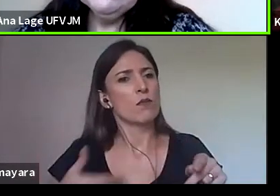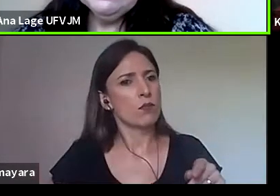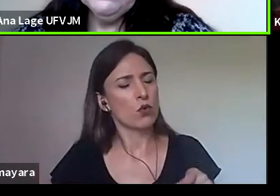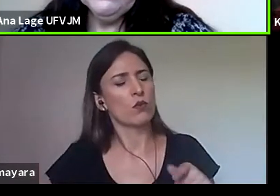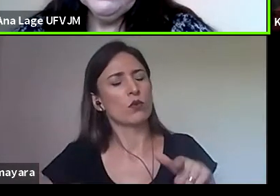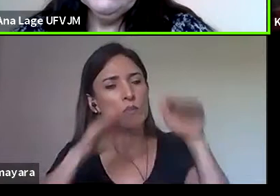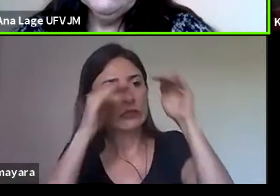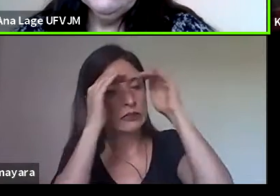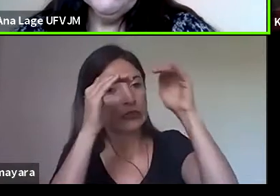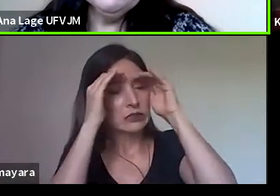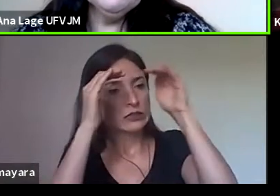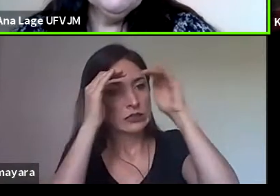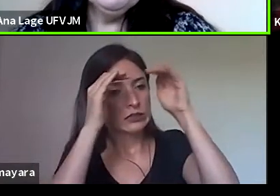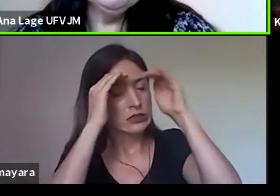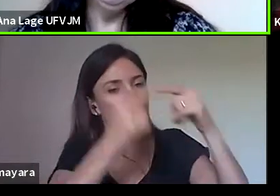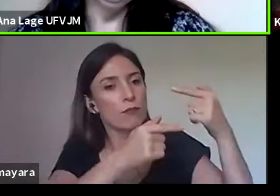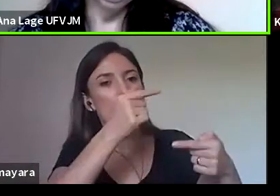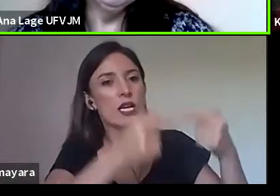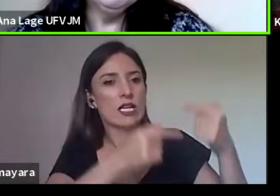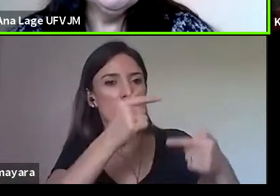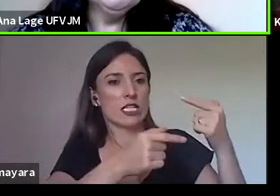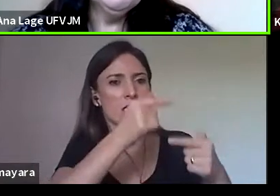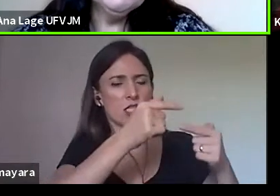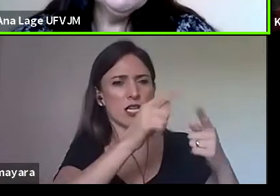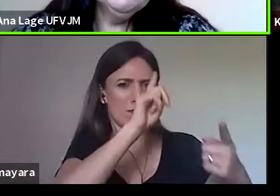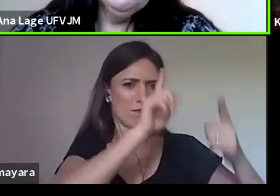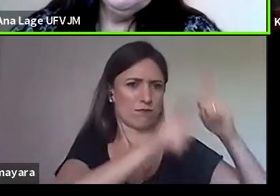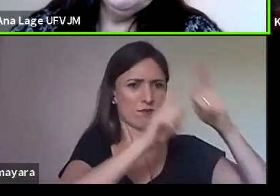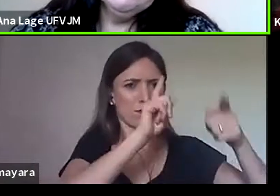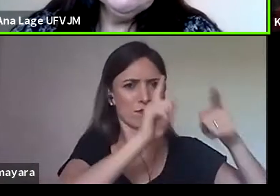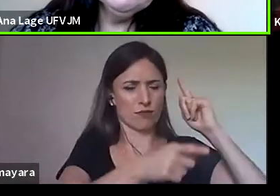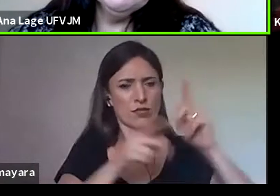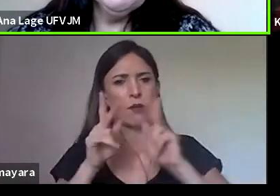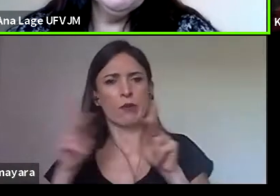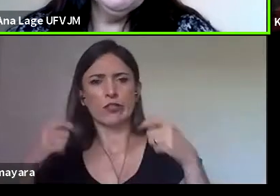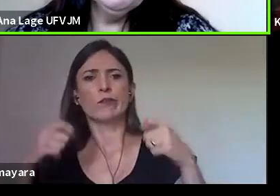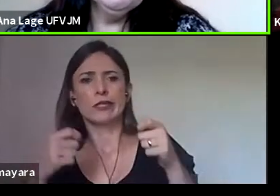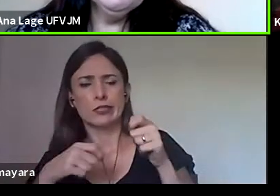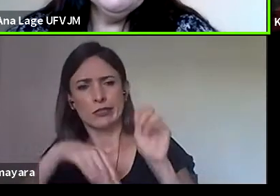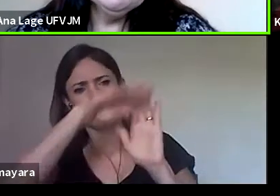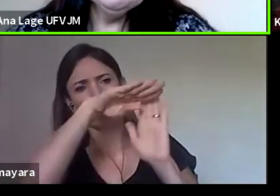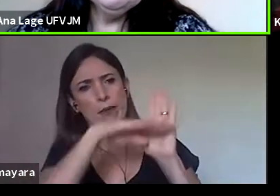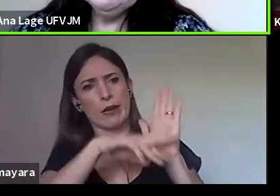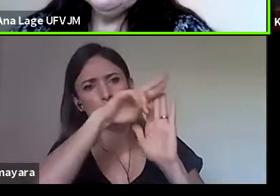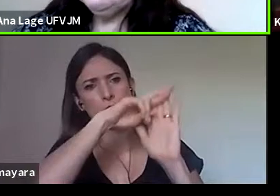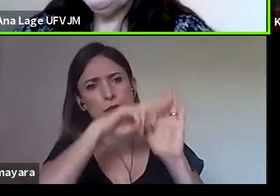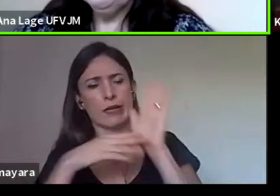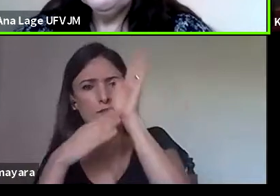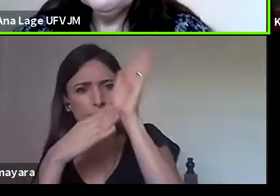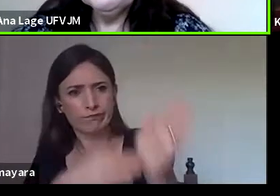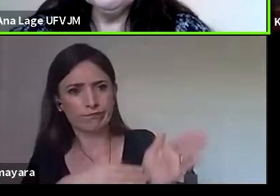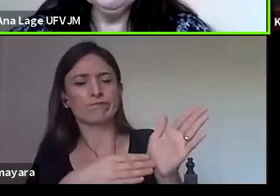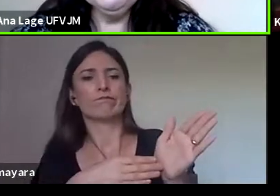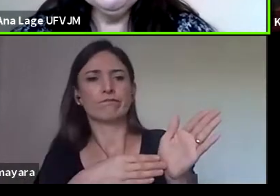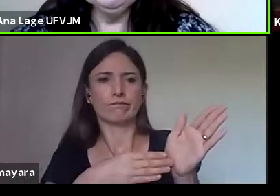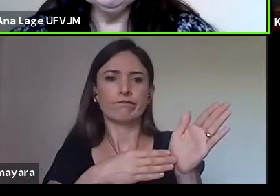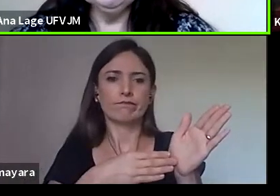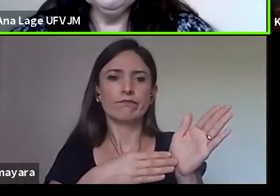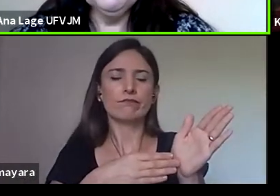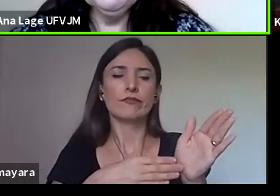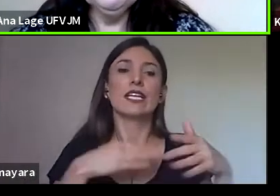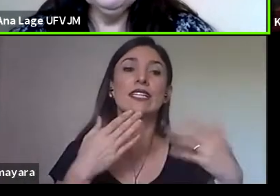centralizadora. Porque também este é um dos grandes, uma das grandes questões dessas luzes